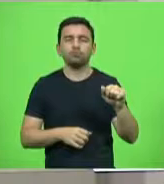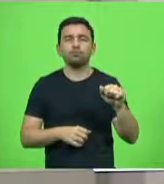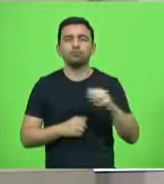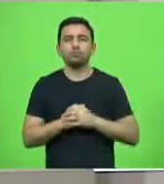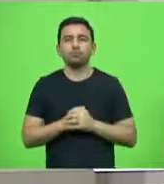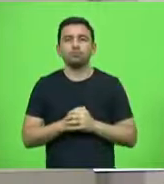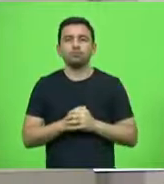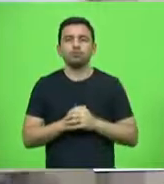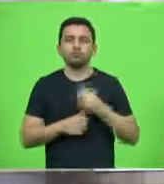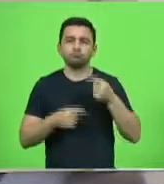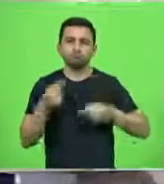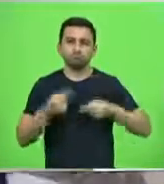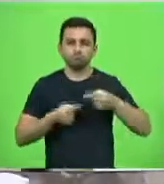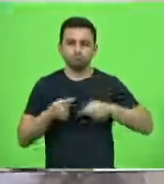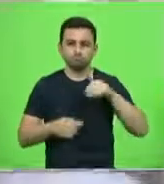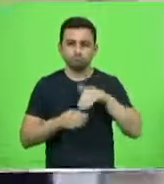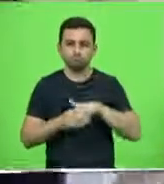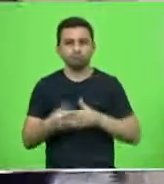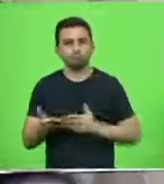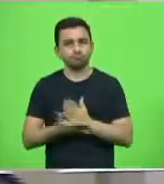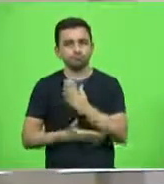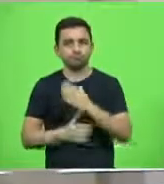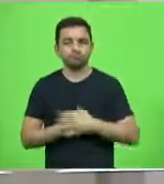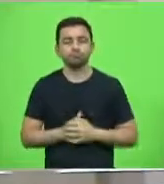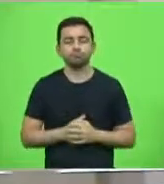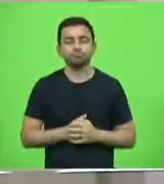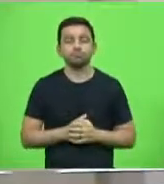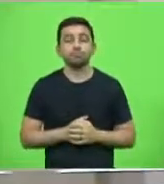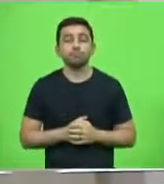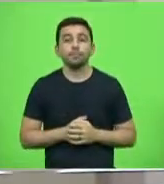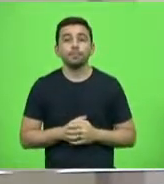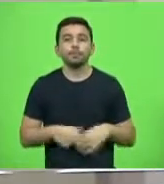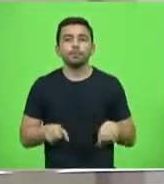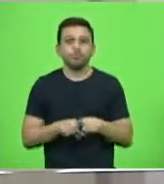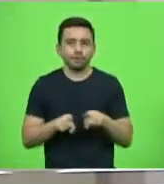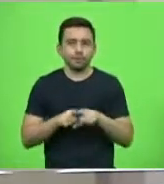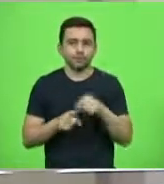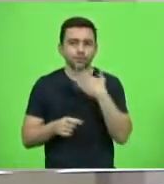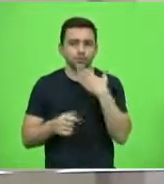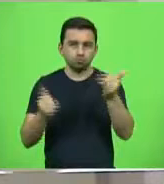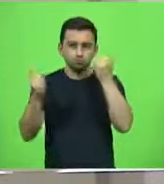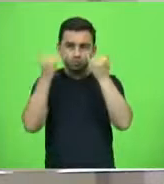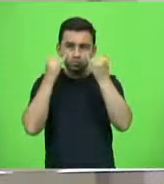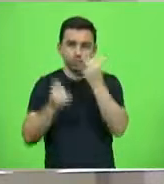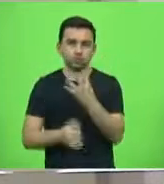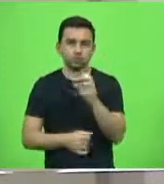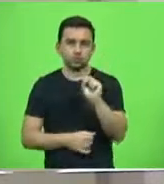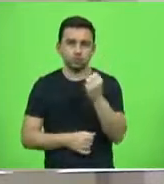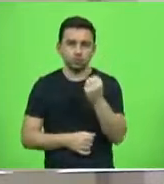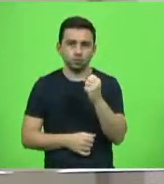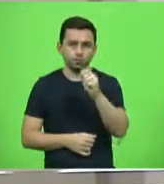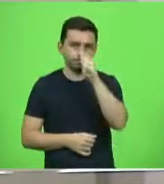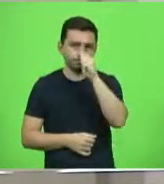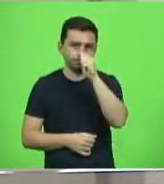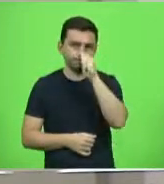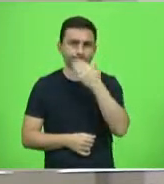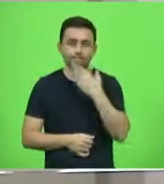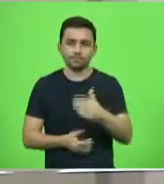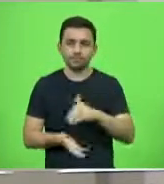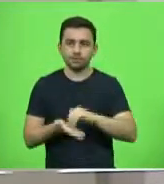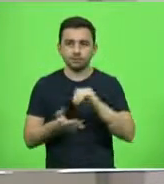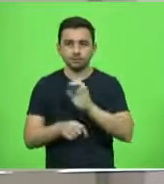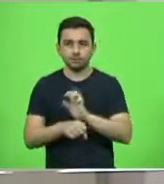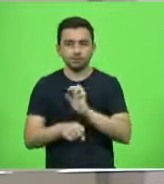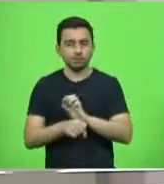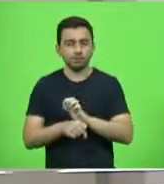Em votação. Aprovado. Pedido de informação. 48. Deputado João Amin, solicitando ao secretário de Estado